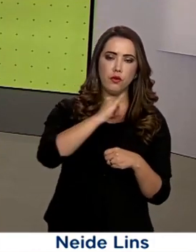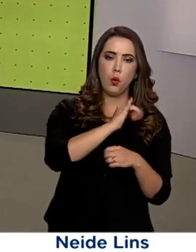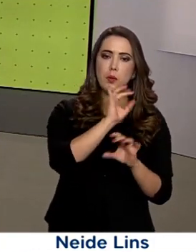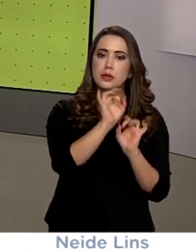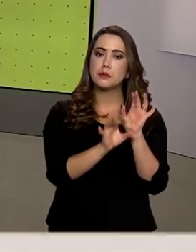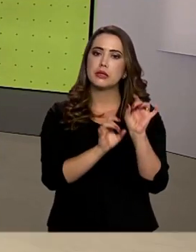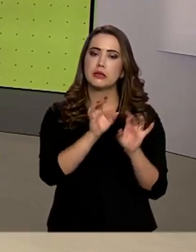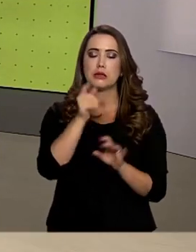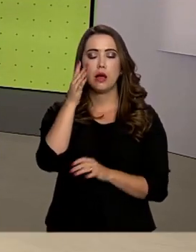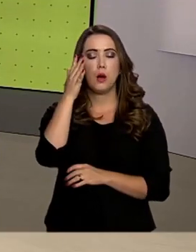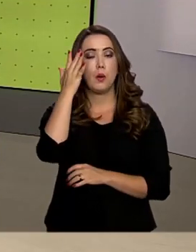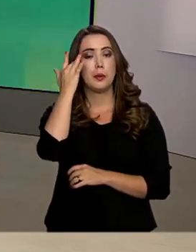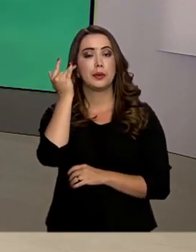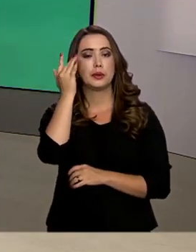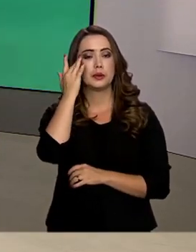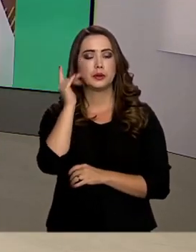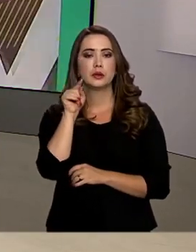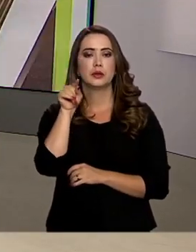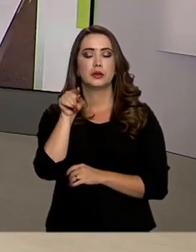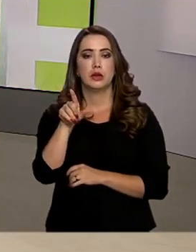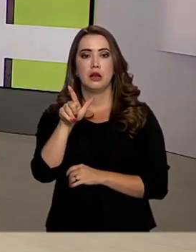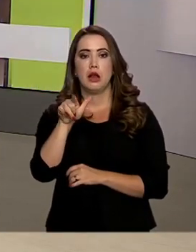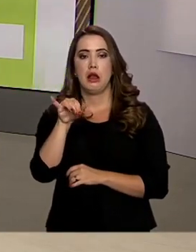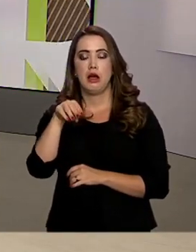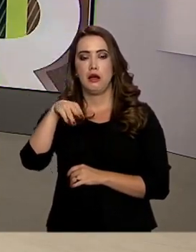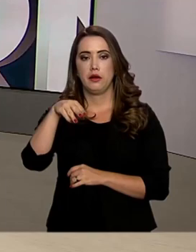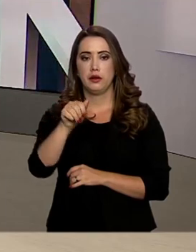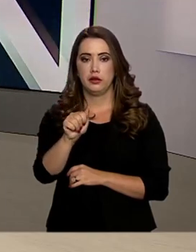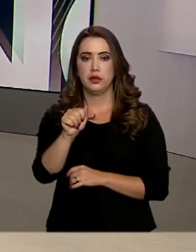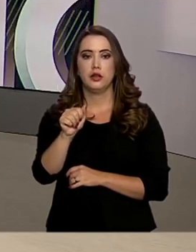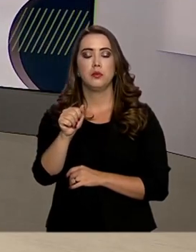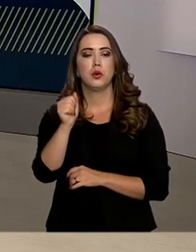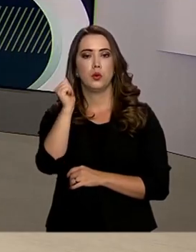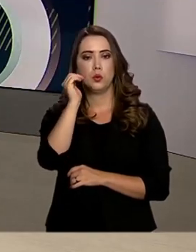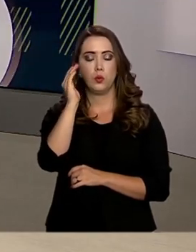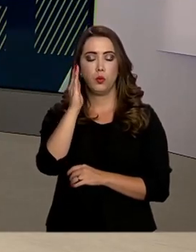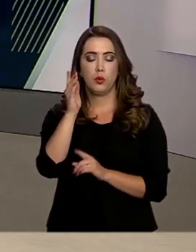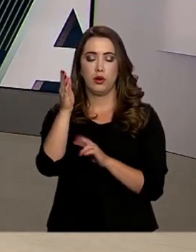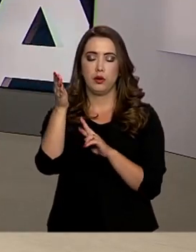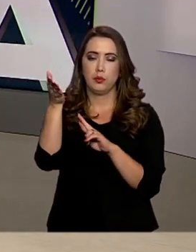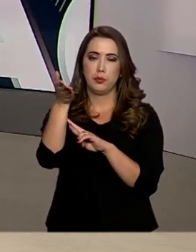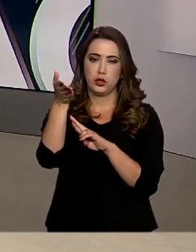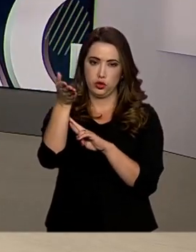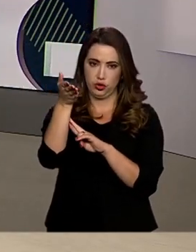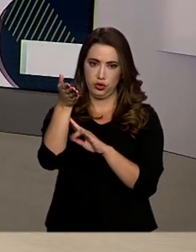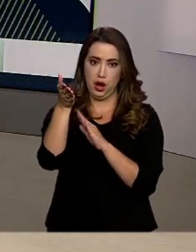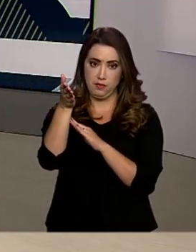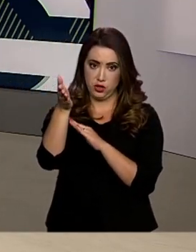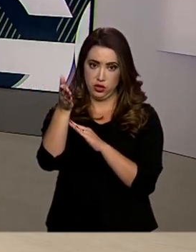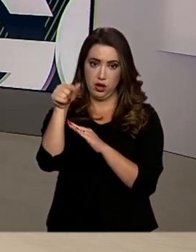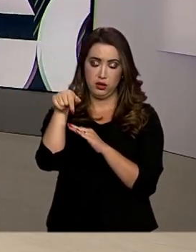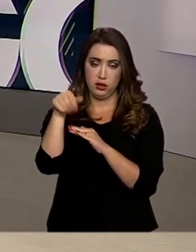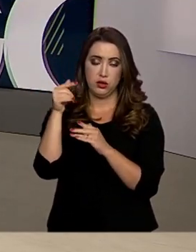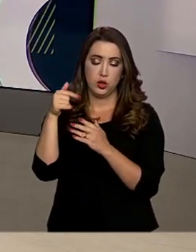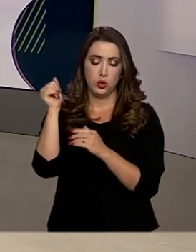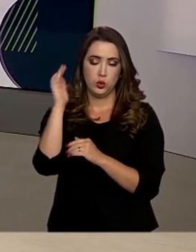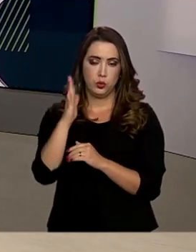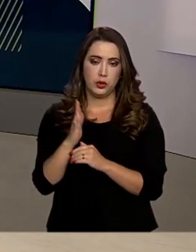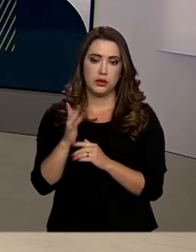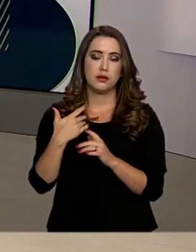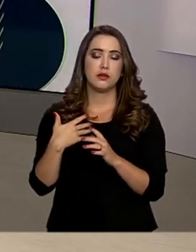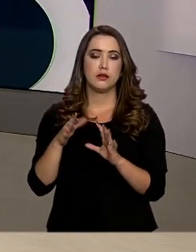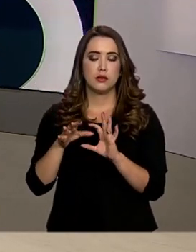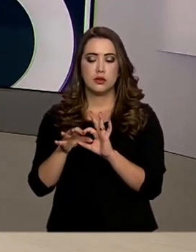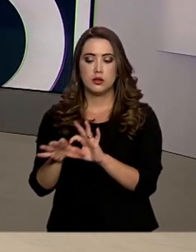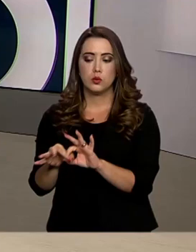Embaixada do Brasil em Lima coordena a operação no local em conjunto com as companhias aéreas. O resgate envolve os Ministérios das Relações